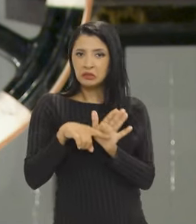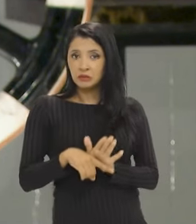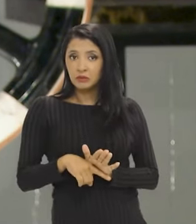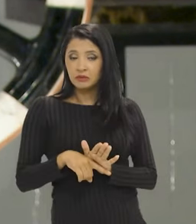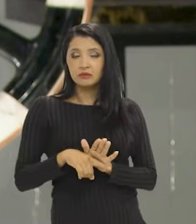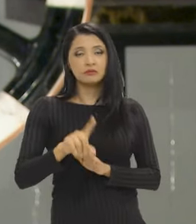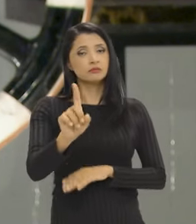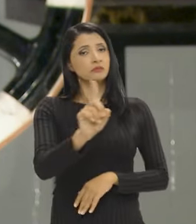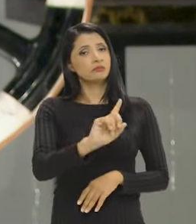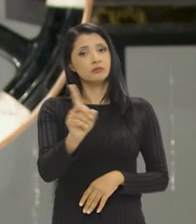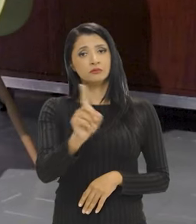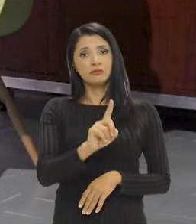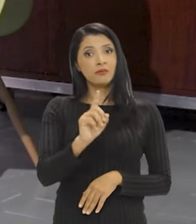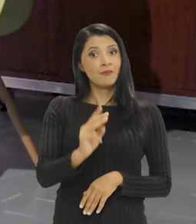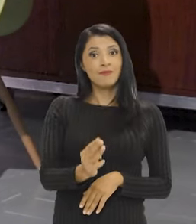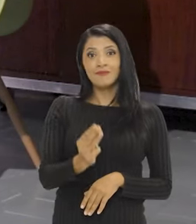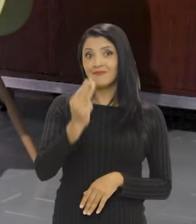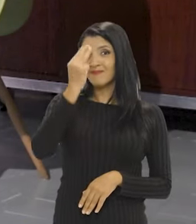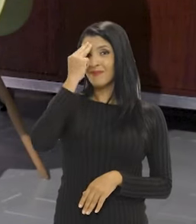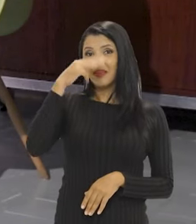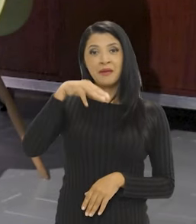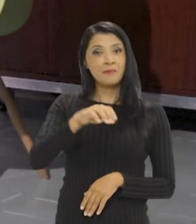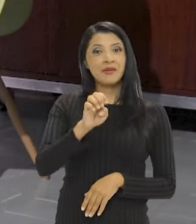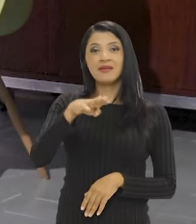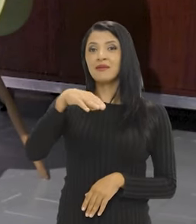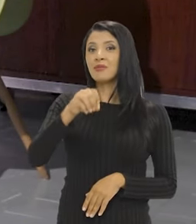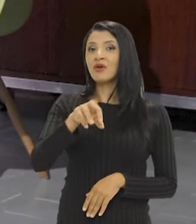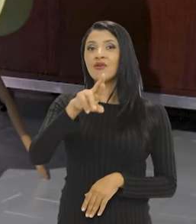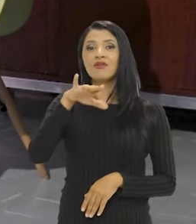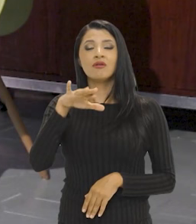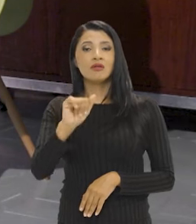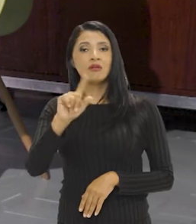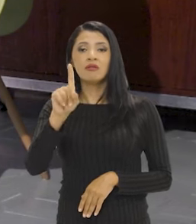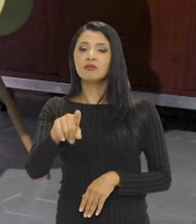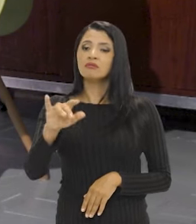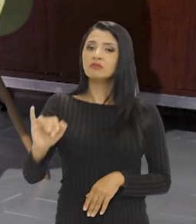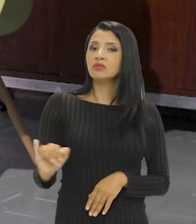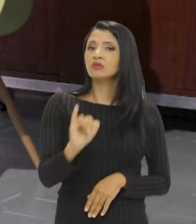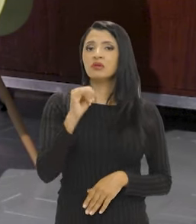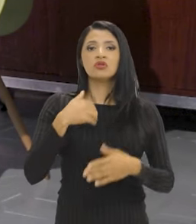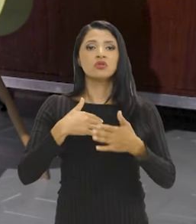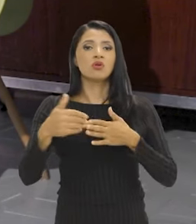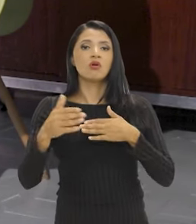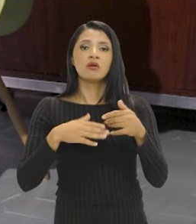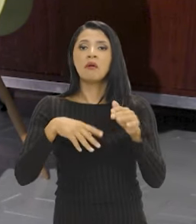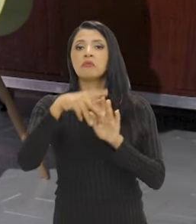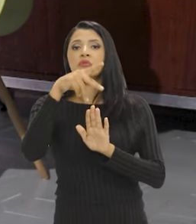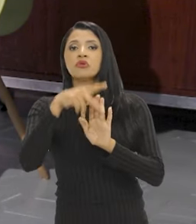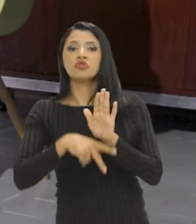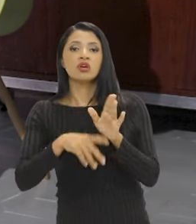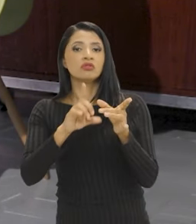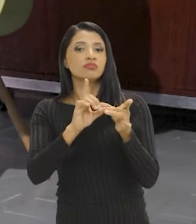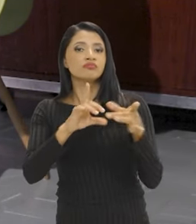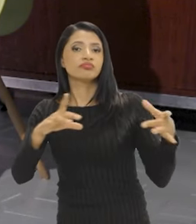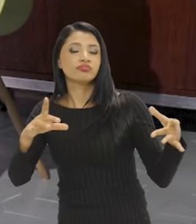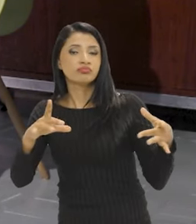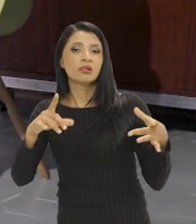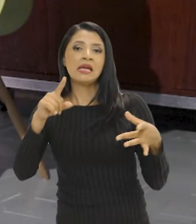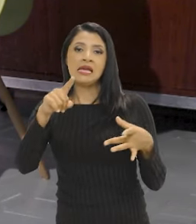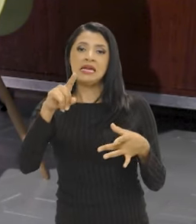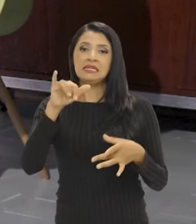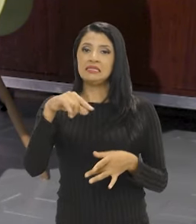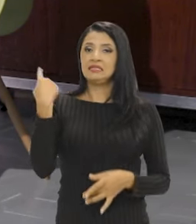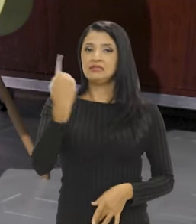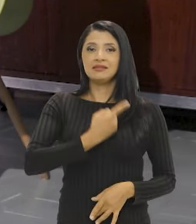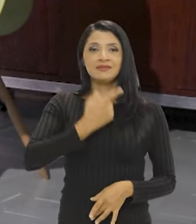especialistas? não. Memória é algo que é fundamental até mesmo para qualquer projeto de democracia. Porque se a